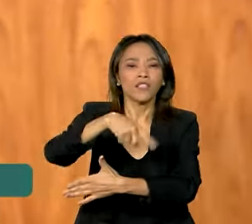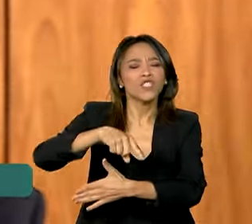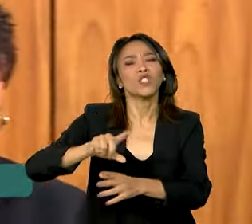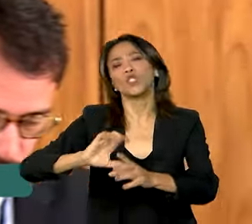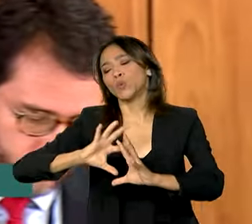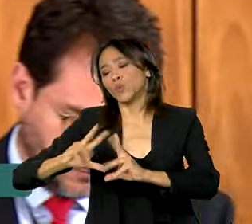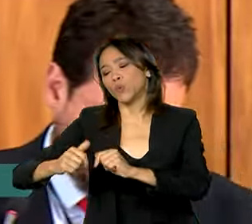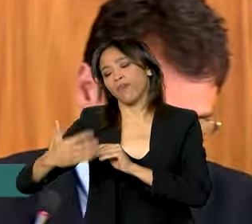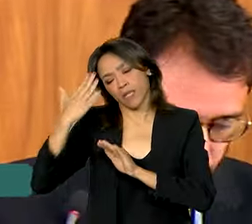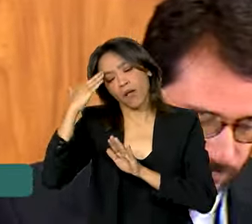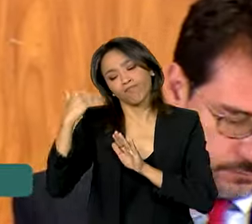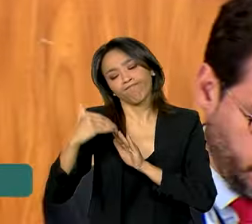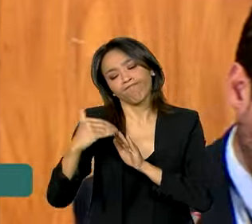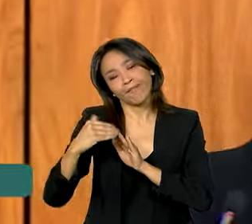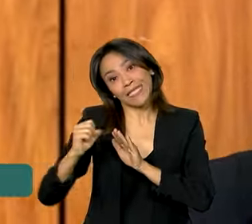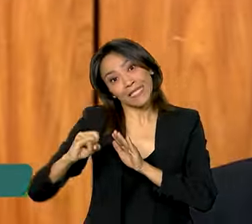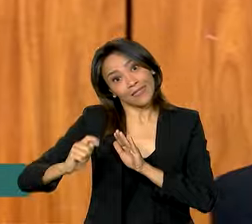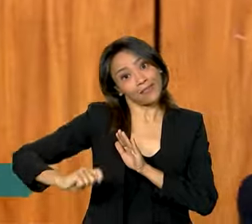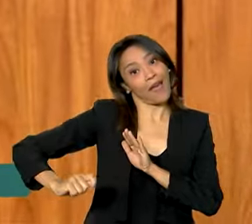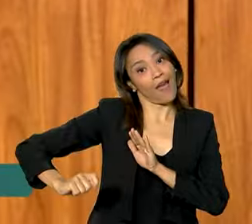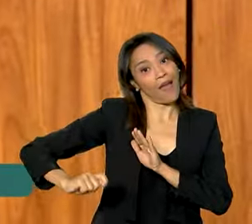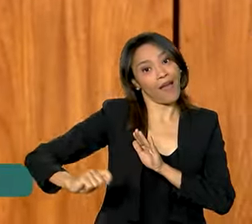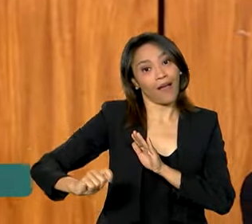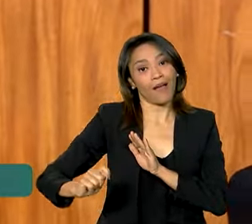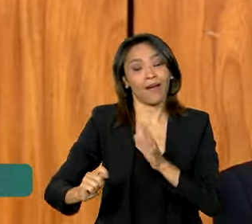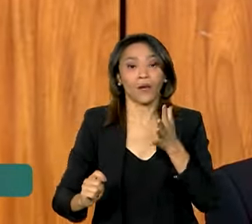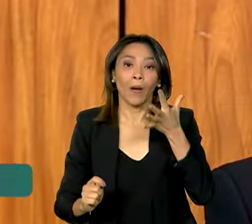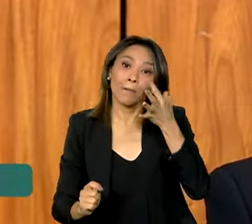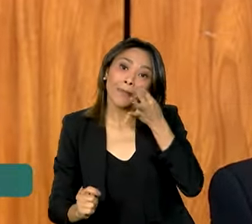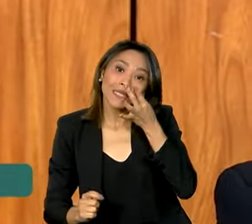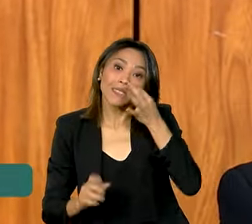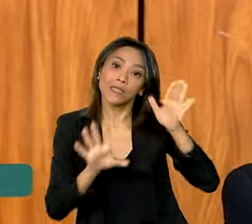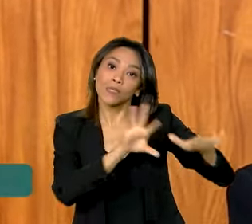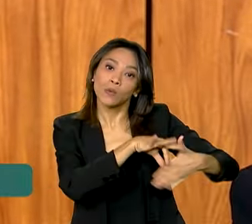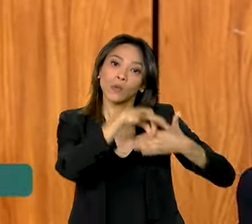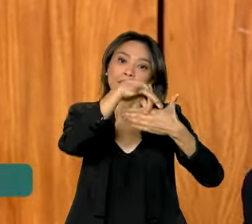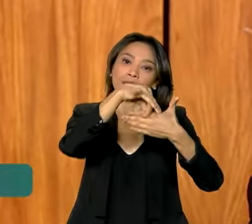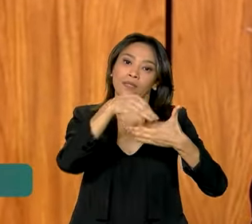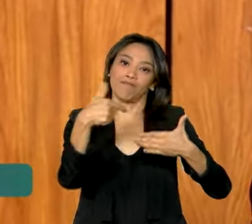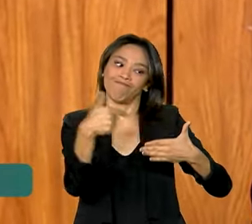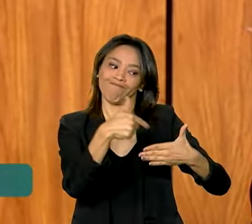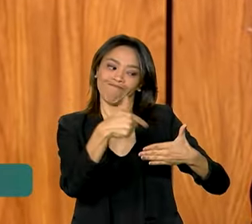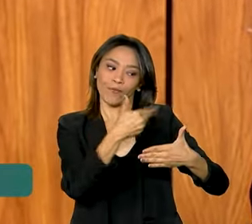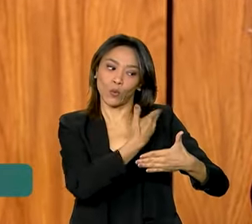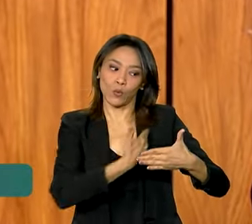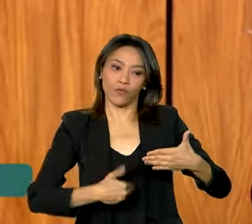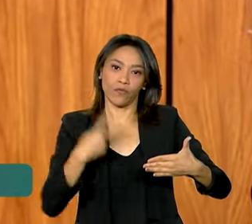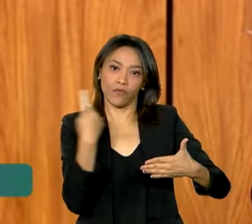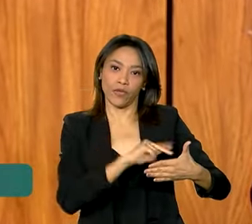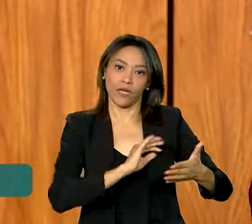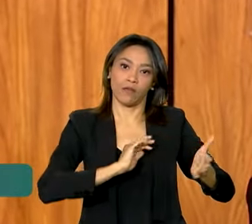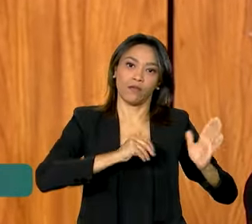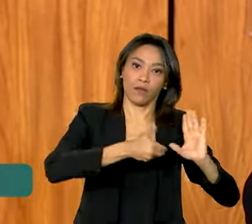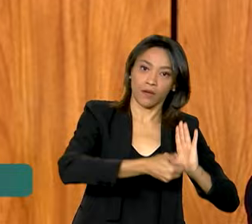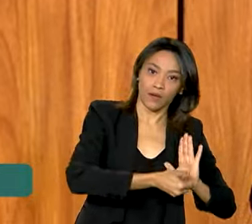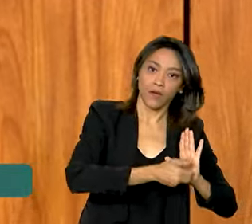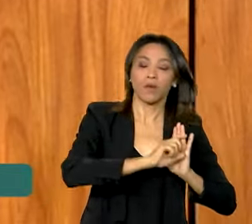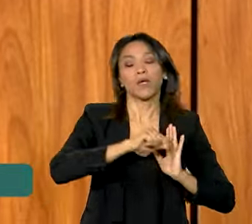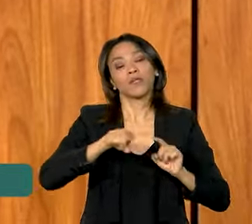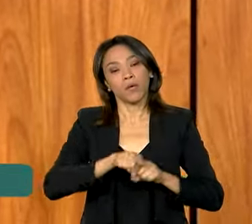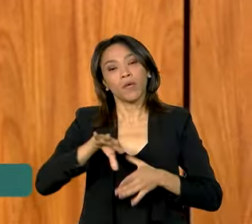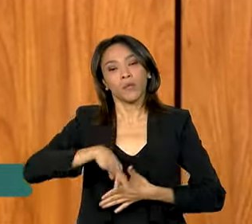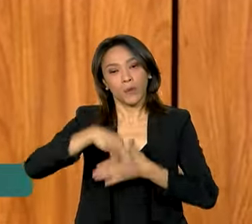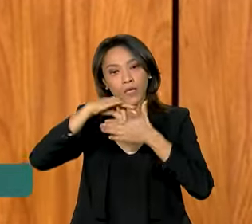na medida do possível com a presença do líder, sabe, do governo na Câmara, do líder do governo no